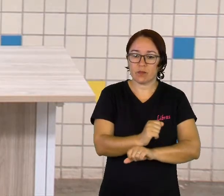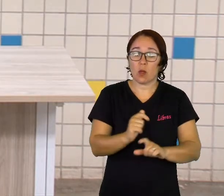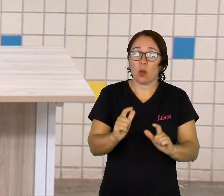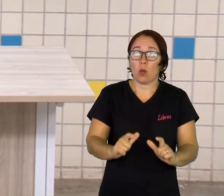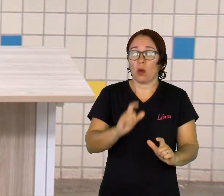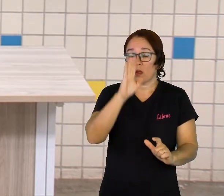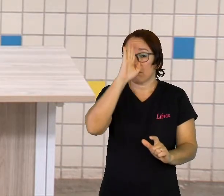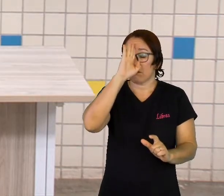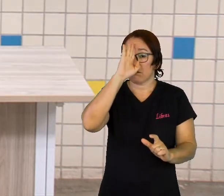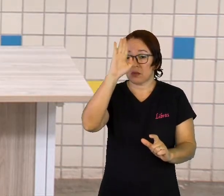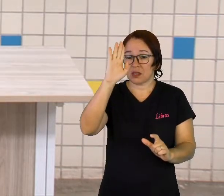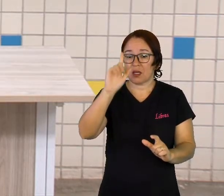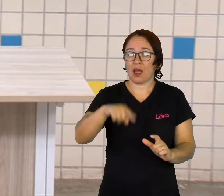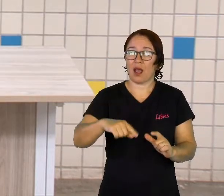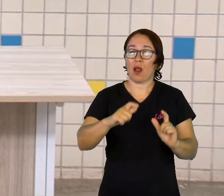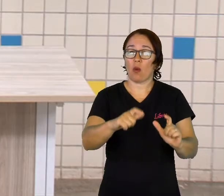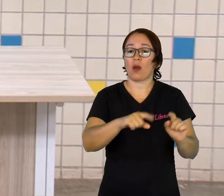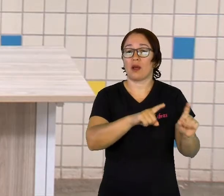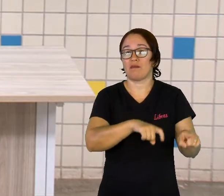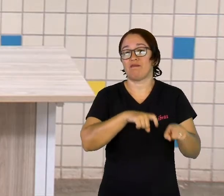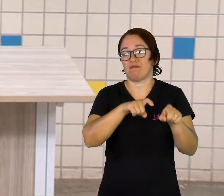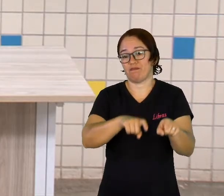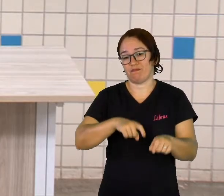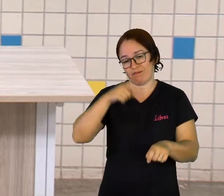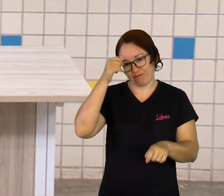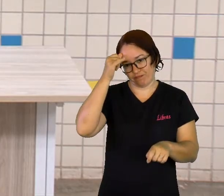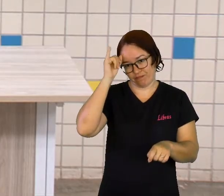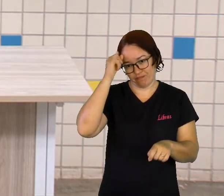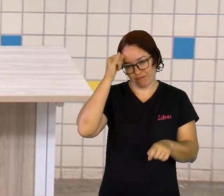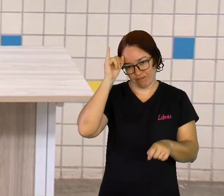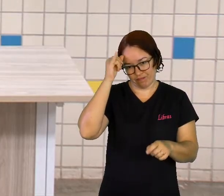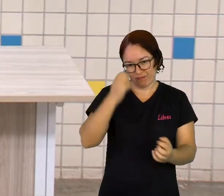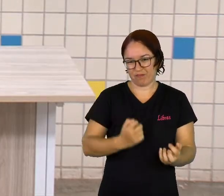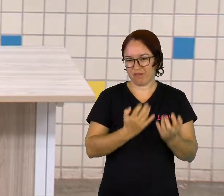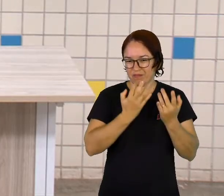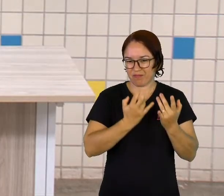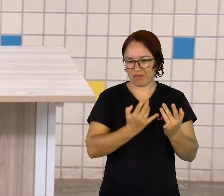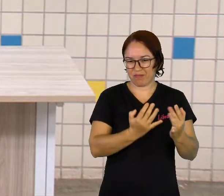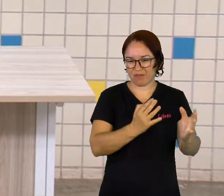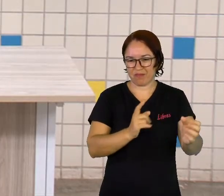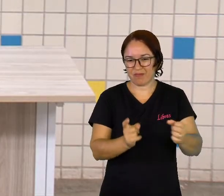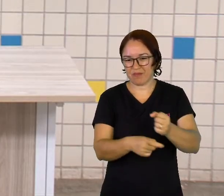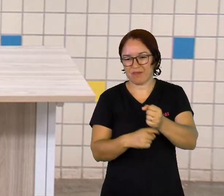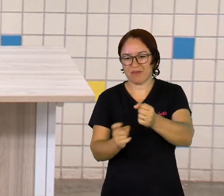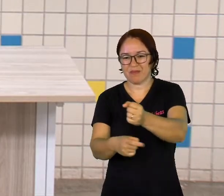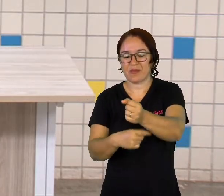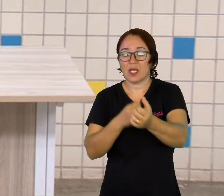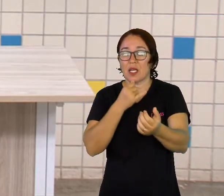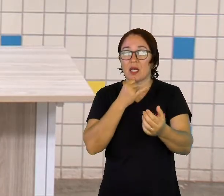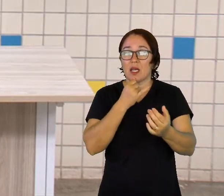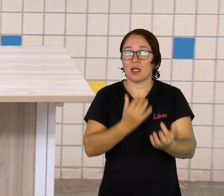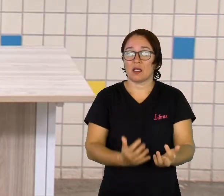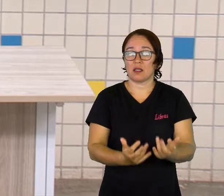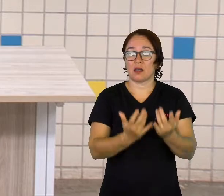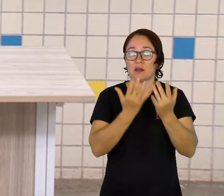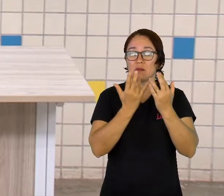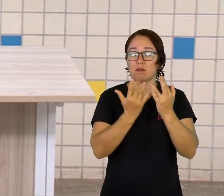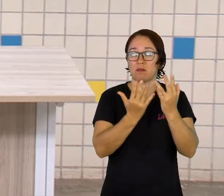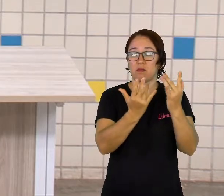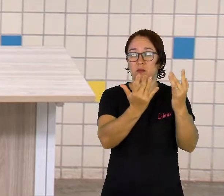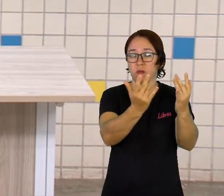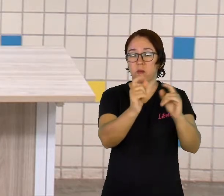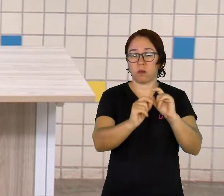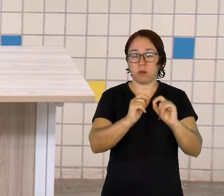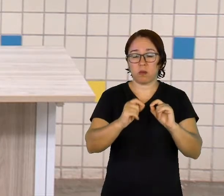nos espaços rurais. Nas fazendas, nas lavouras de cana-de-açúcar, nas lavouras de